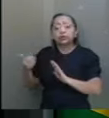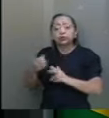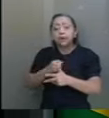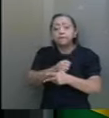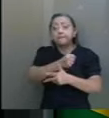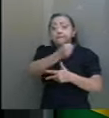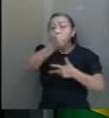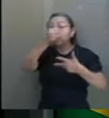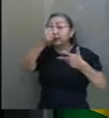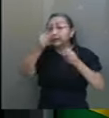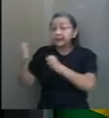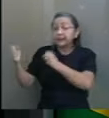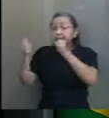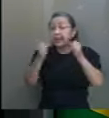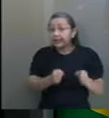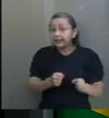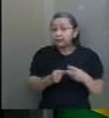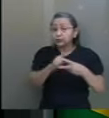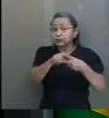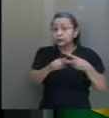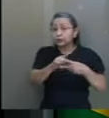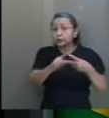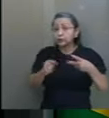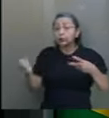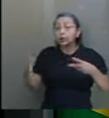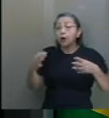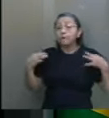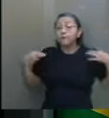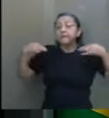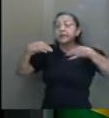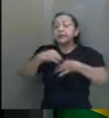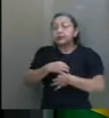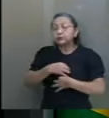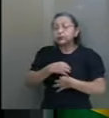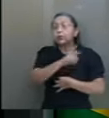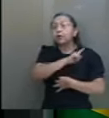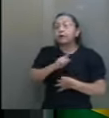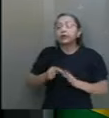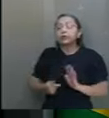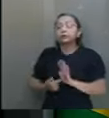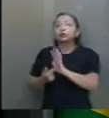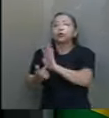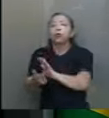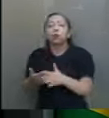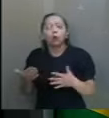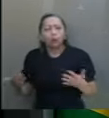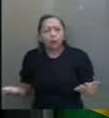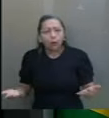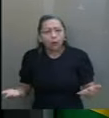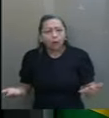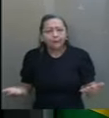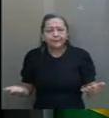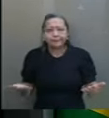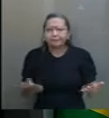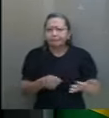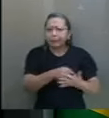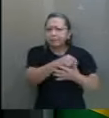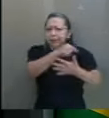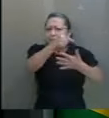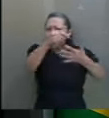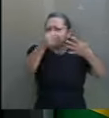dois novos ministros indicados pelo atual governo. Ou seja, é uma clara